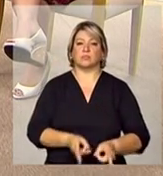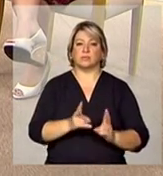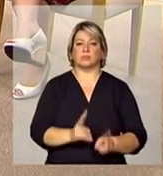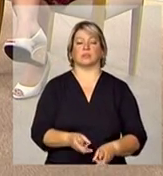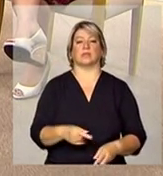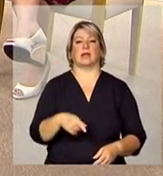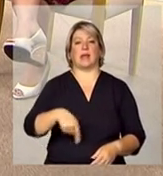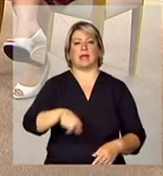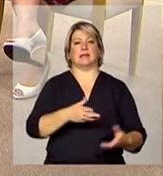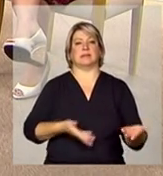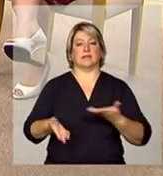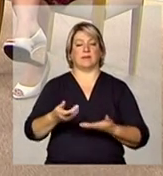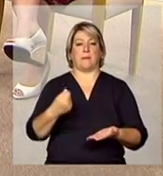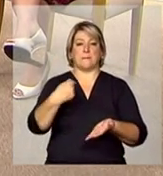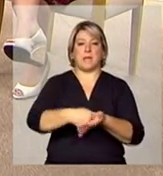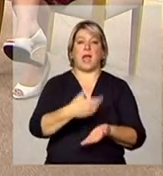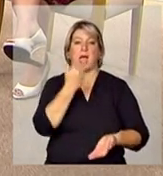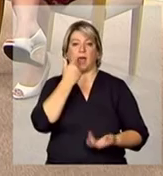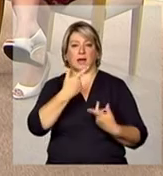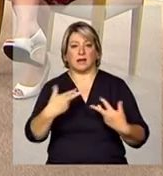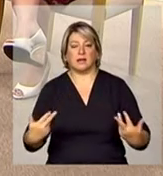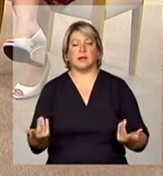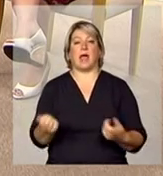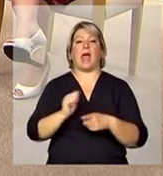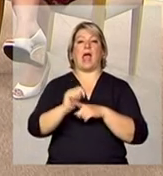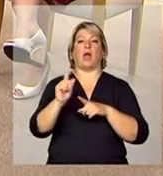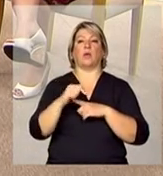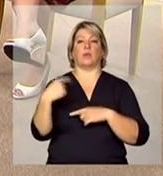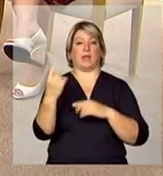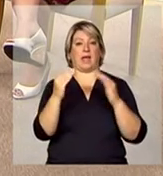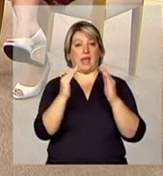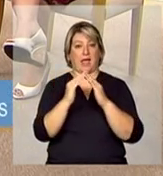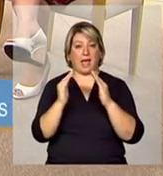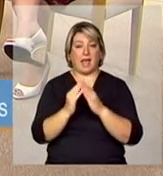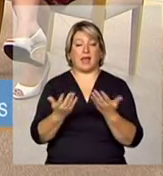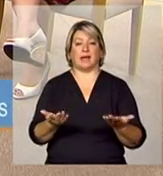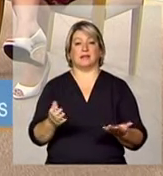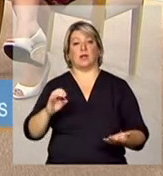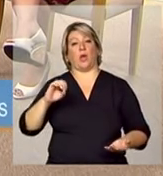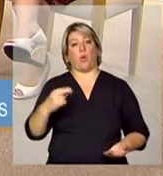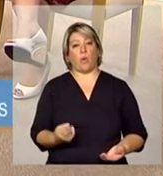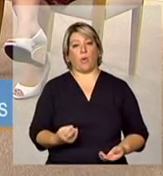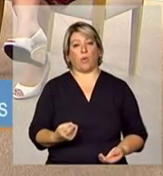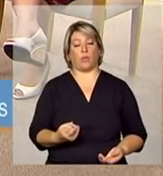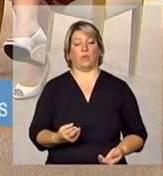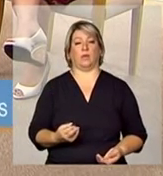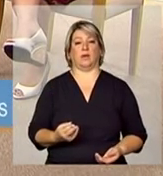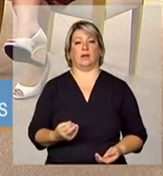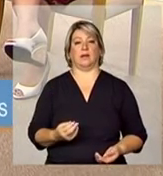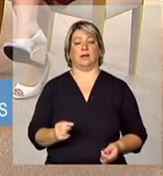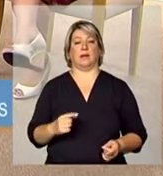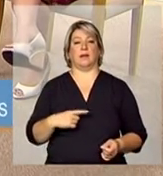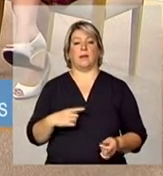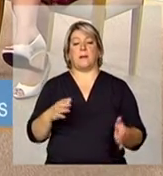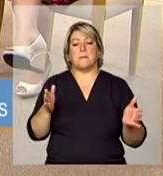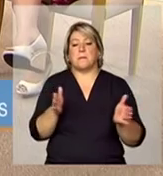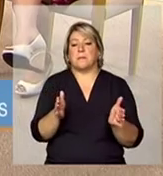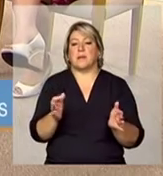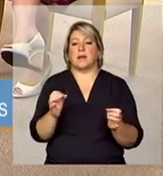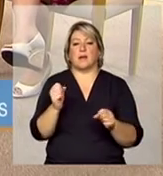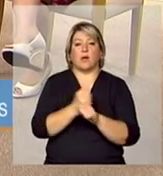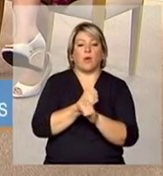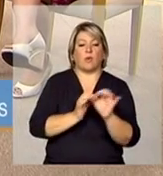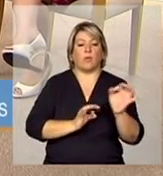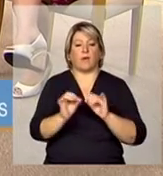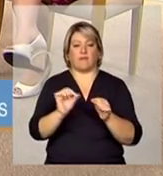alimentação o aluguel do espaço da casa que pode ser uma casa ou mesmo para pequenas adaptações para colocar